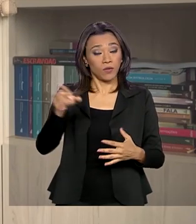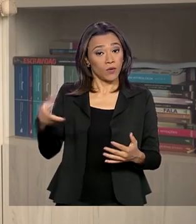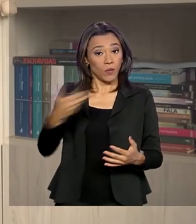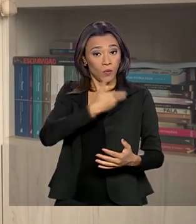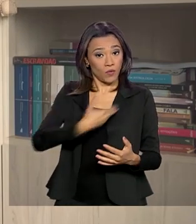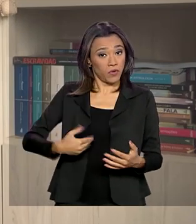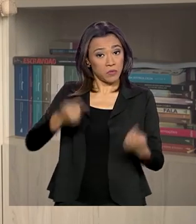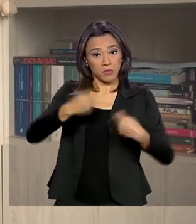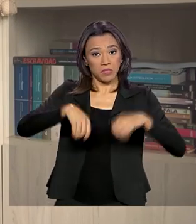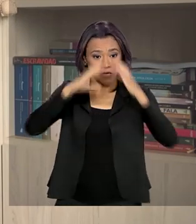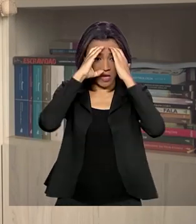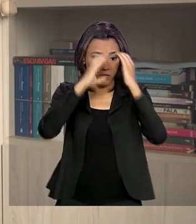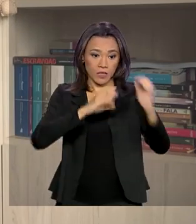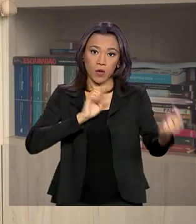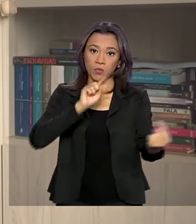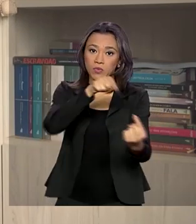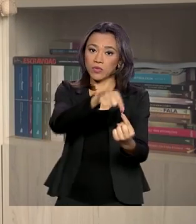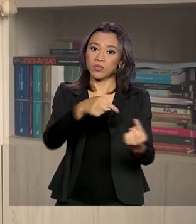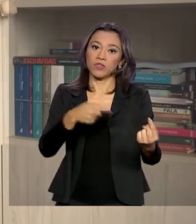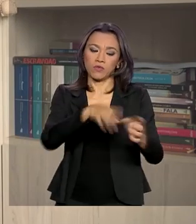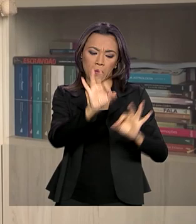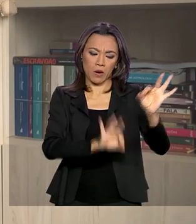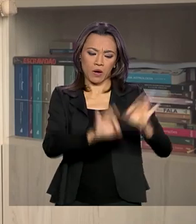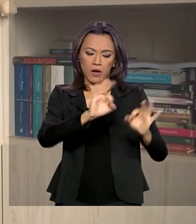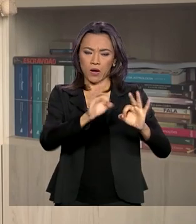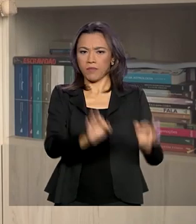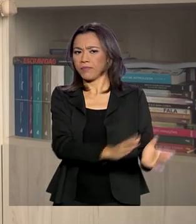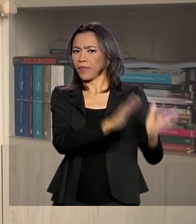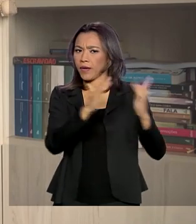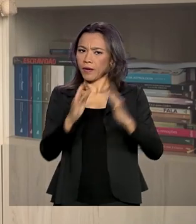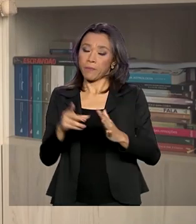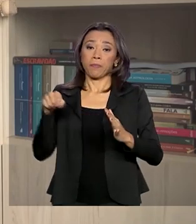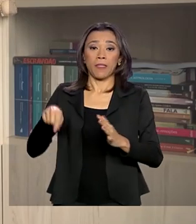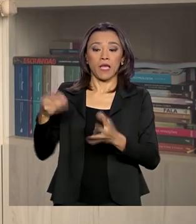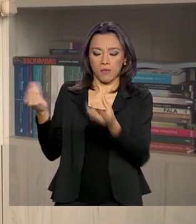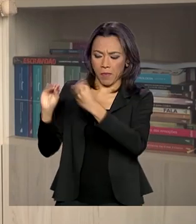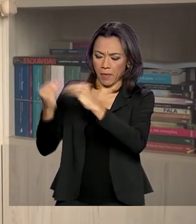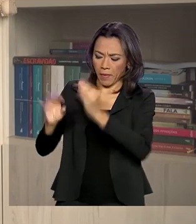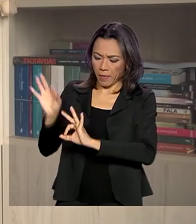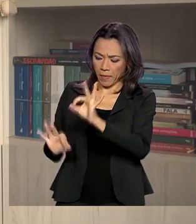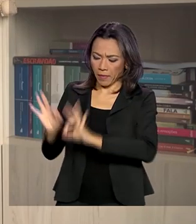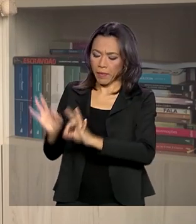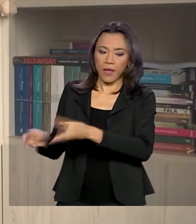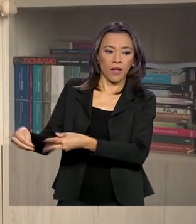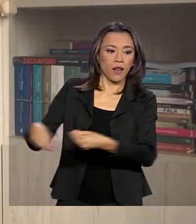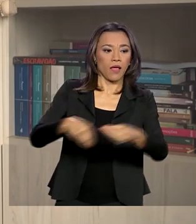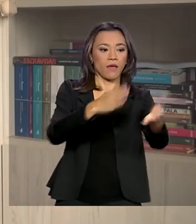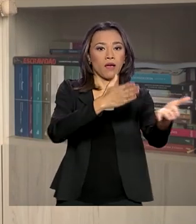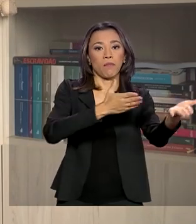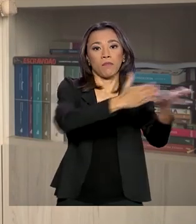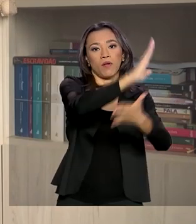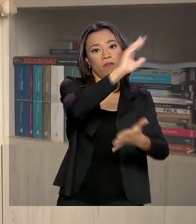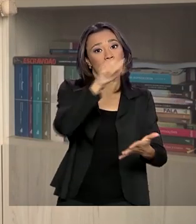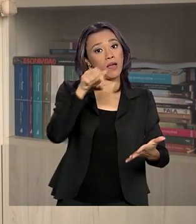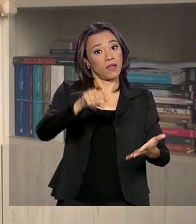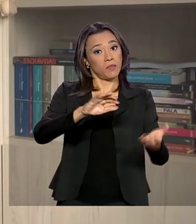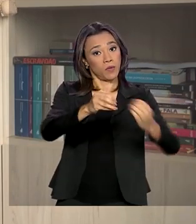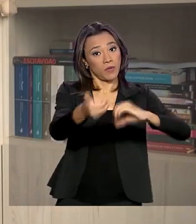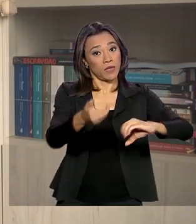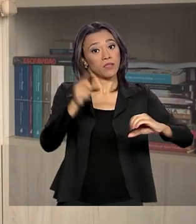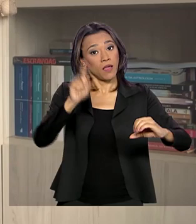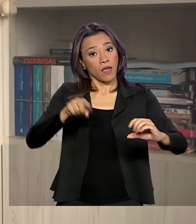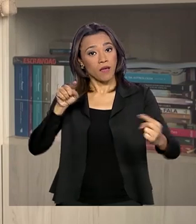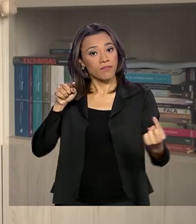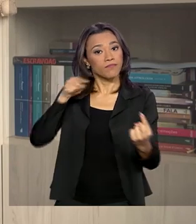fiscais. É o seguinte, o orçamento elaborado pelo governo e aprovado pelo Congresso faz uma previsão da chamada meta fiscal,